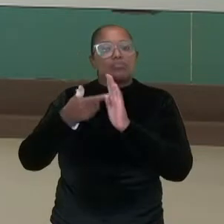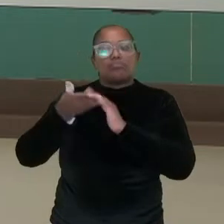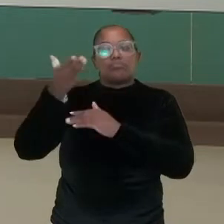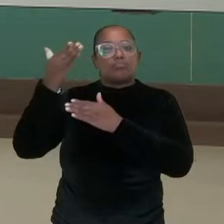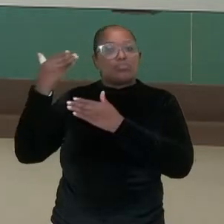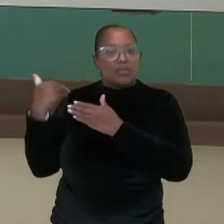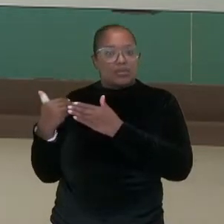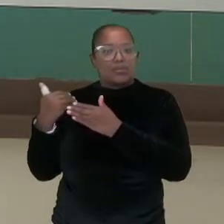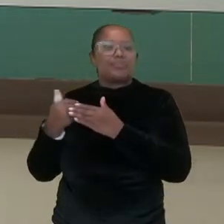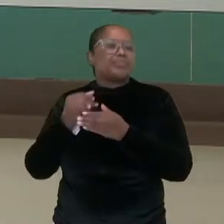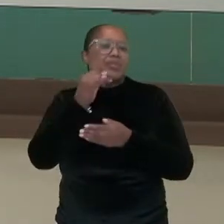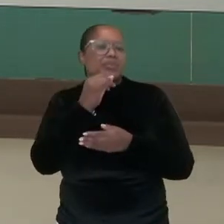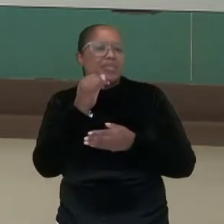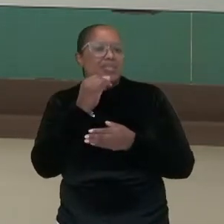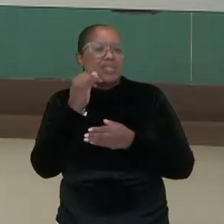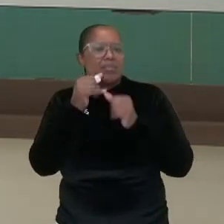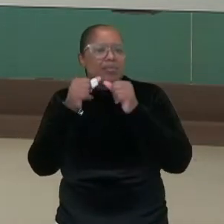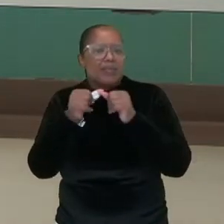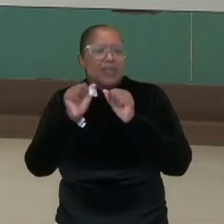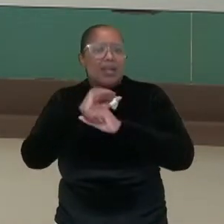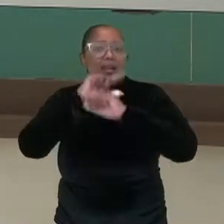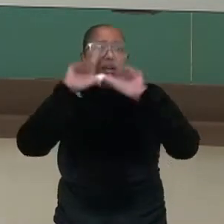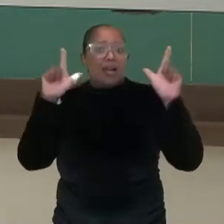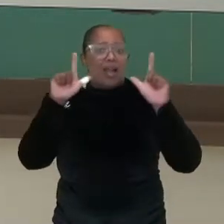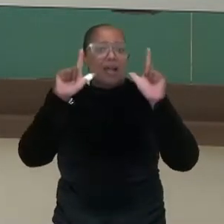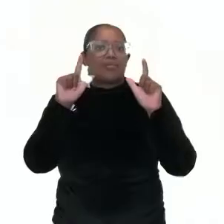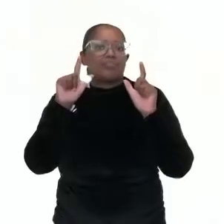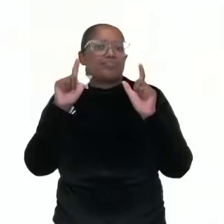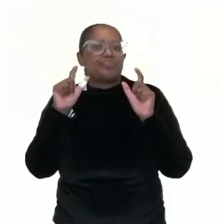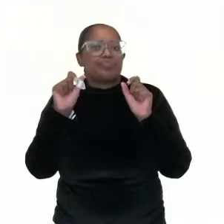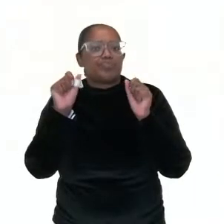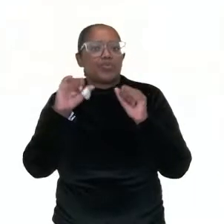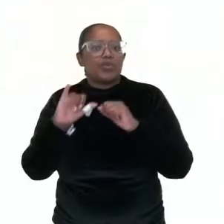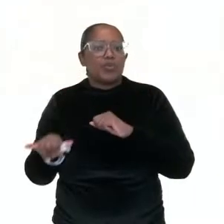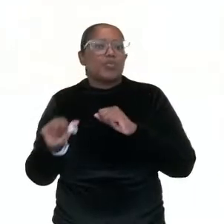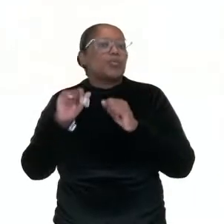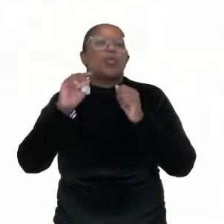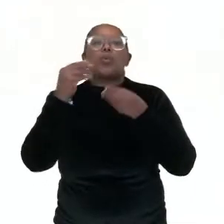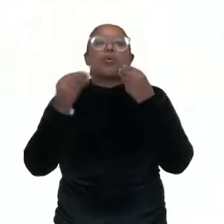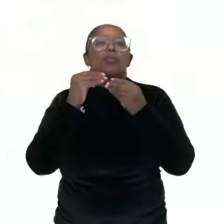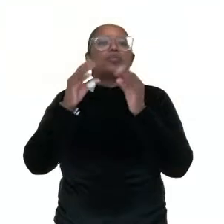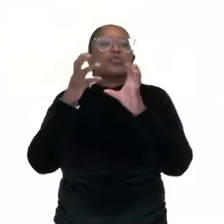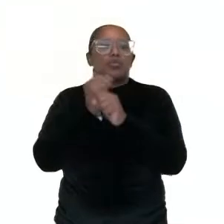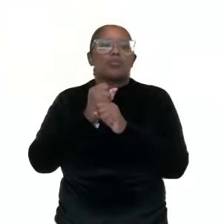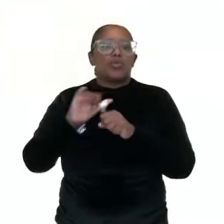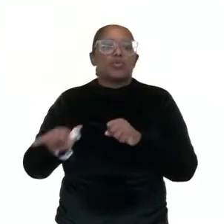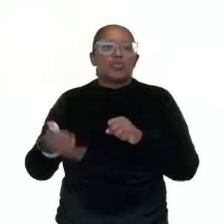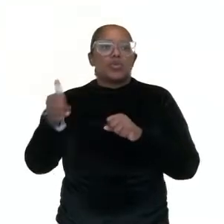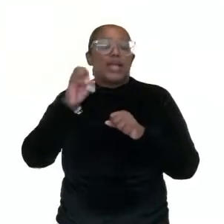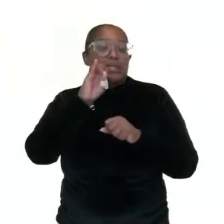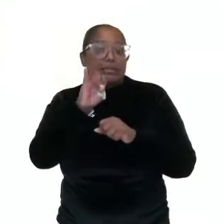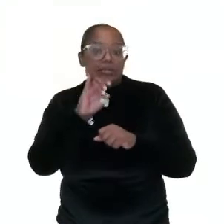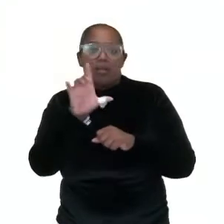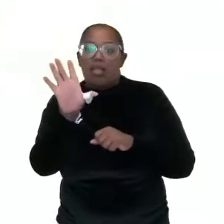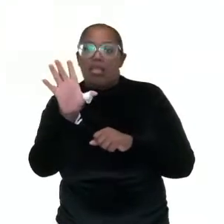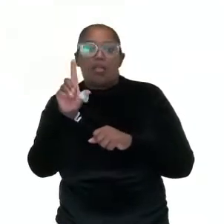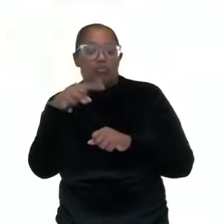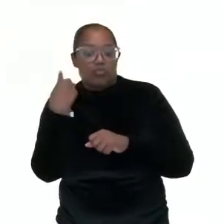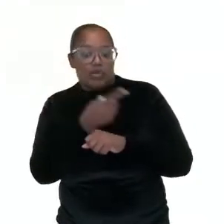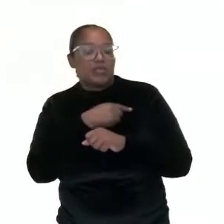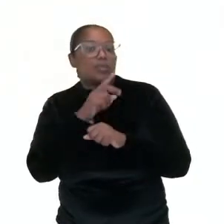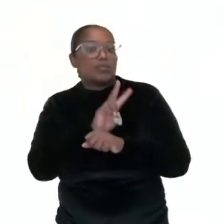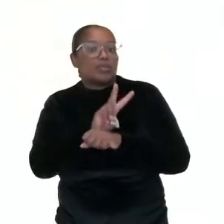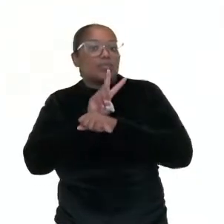Um exemplo aqui para ficar clara essa situação pessoal. Vamos supor que a gente esteja solicitando um empréstimo e a gente vai pagar